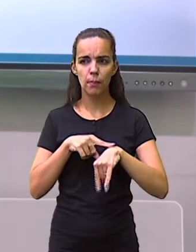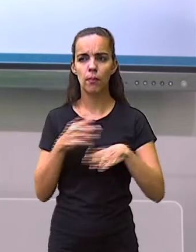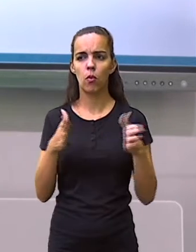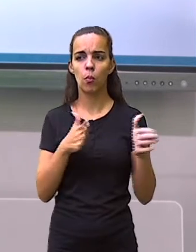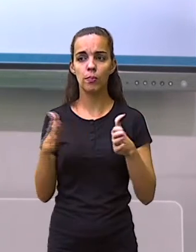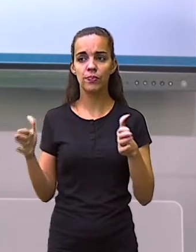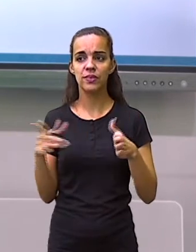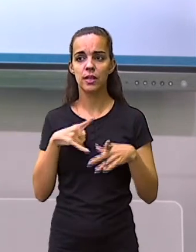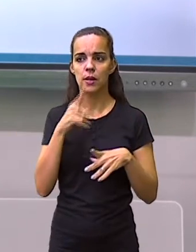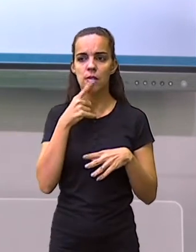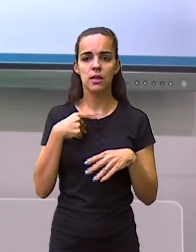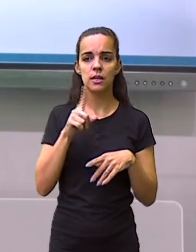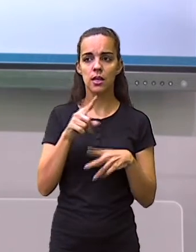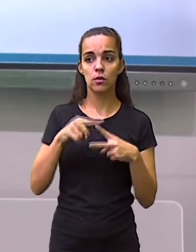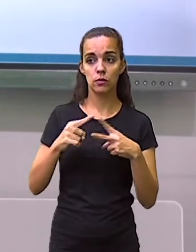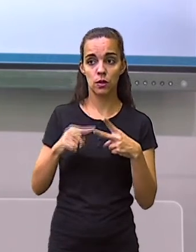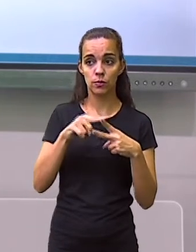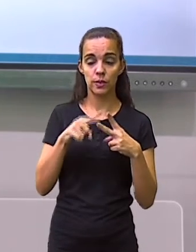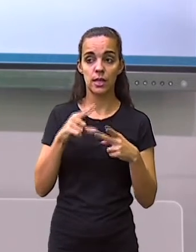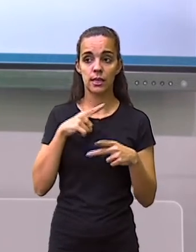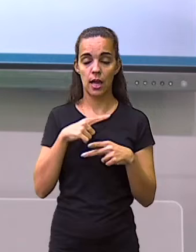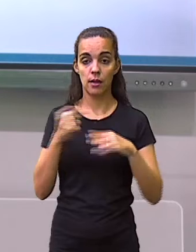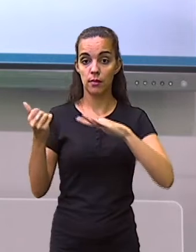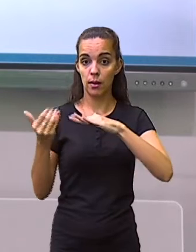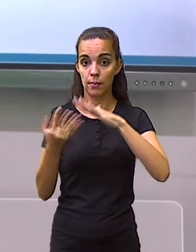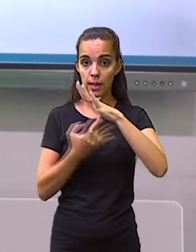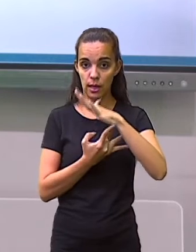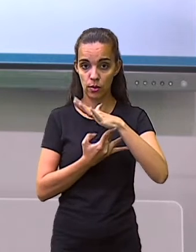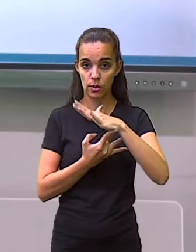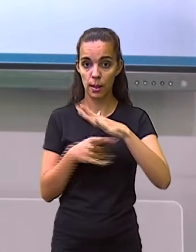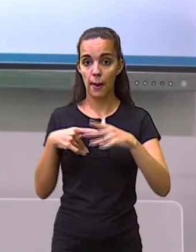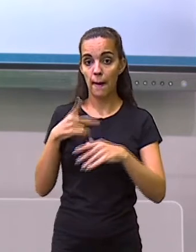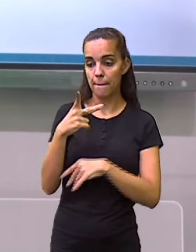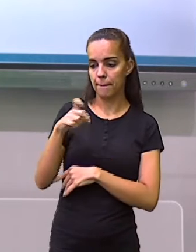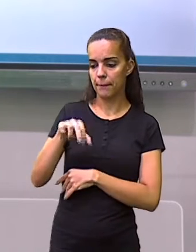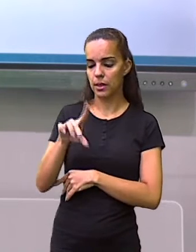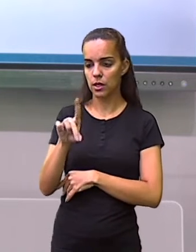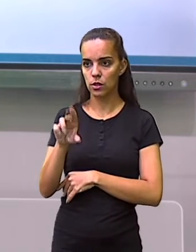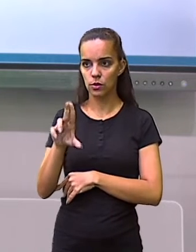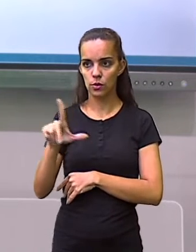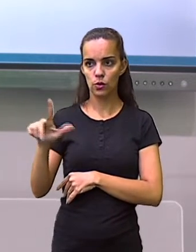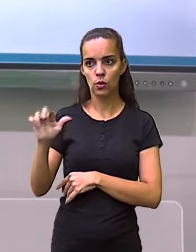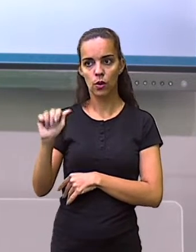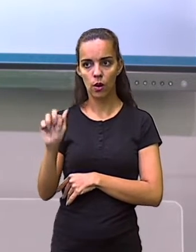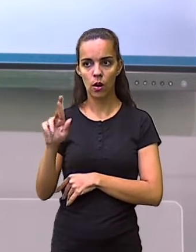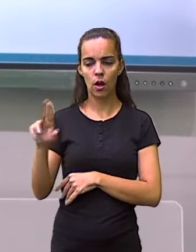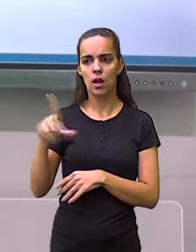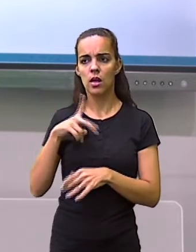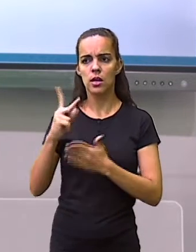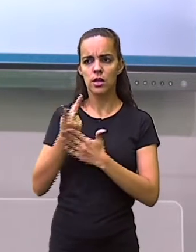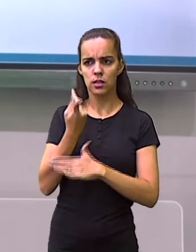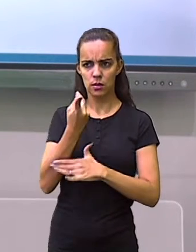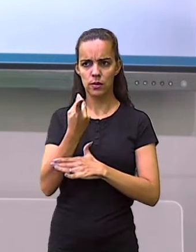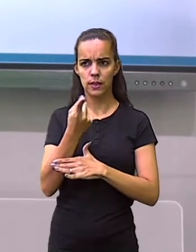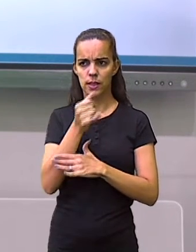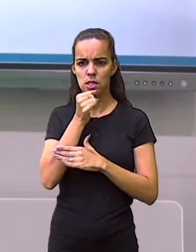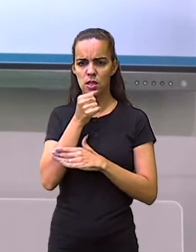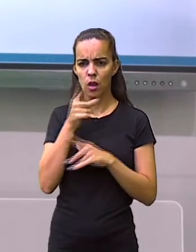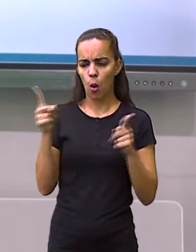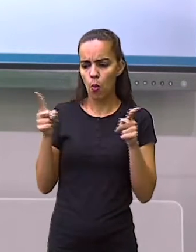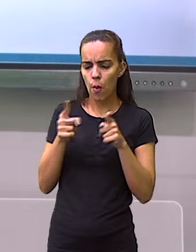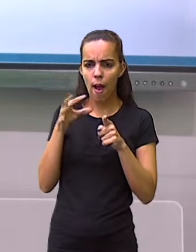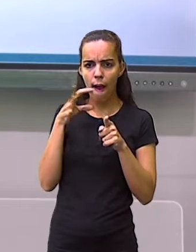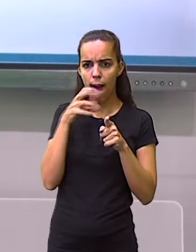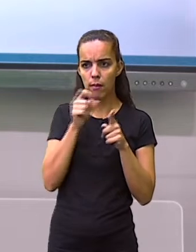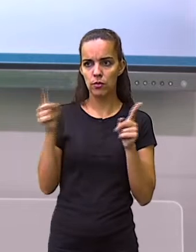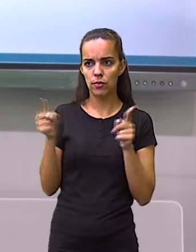pode ser subdividido em migração pendular, que ocorre em um curtíssimo prazo,